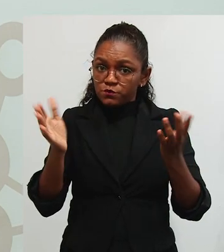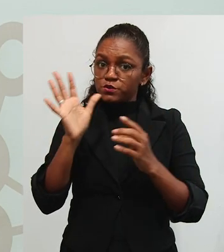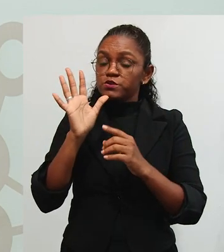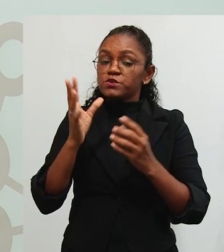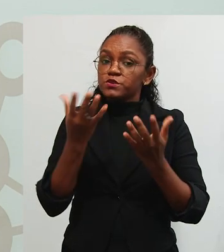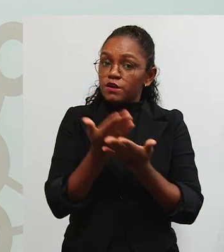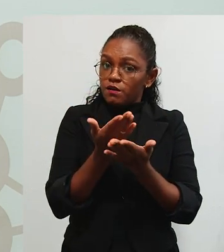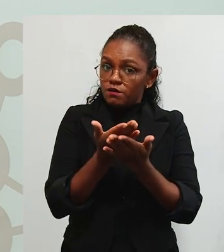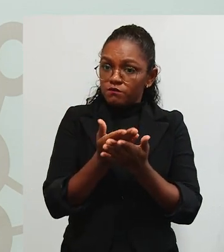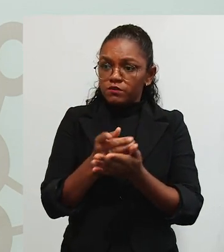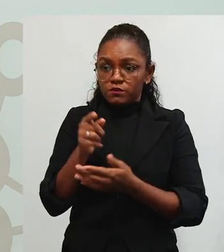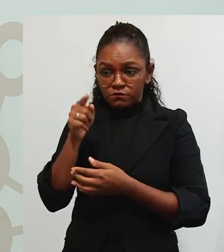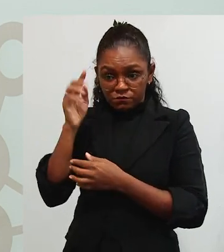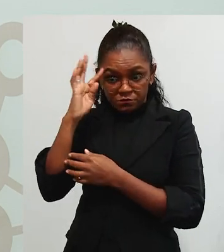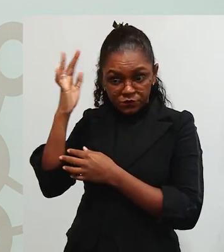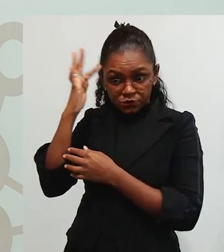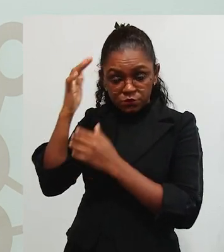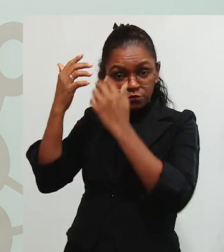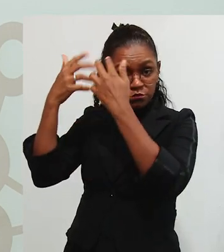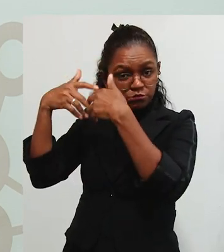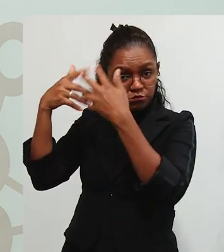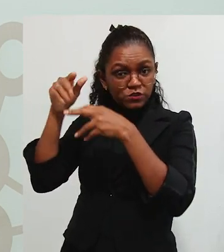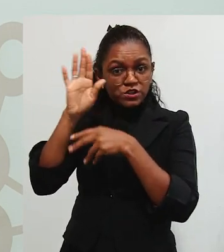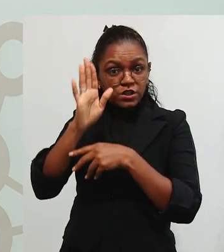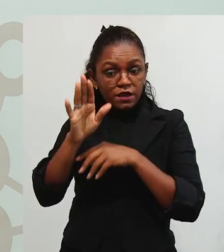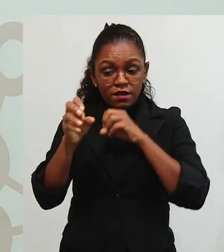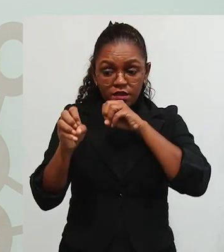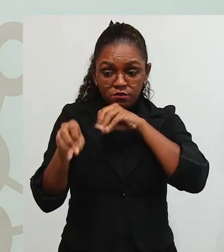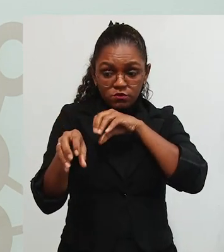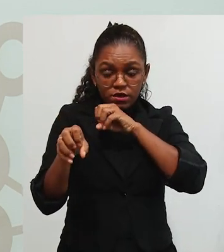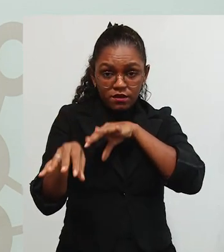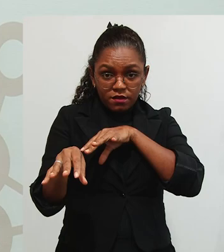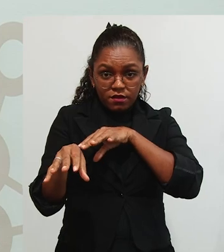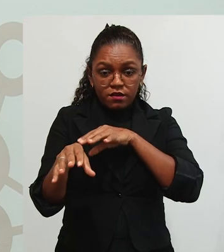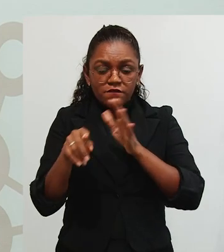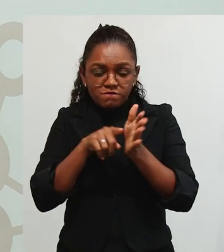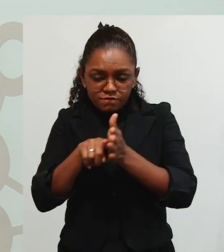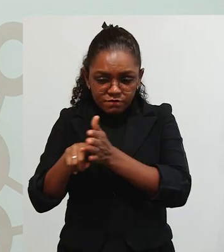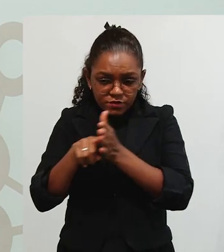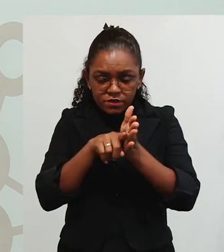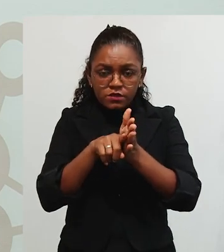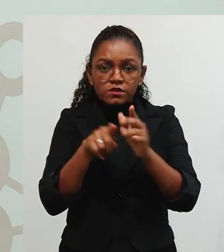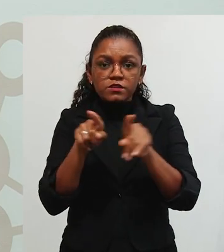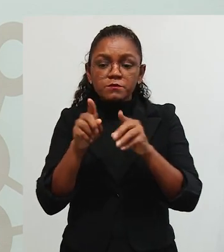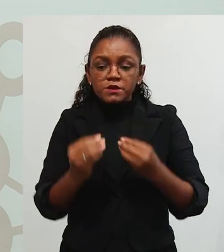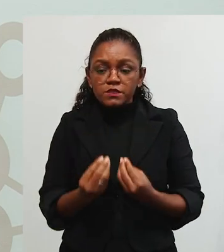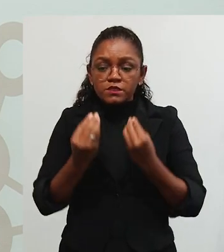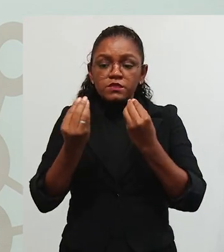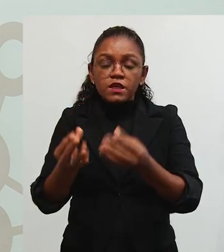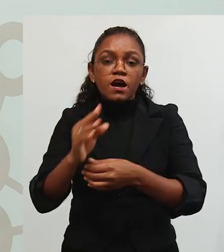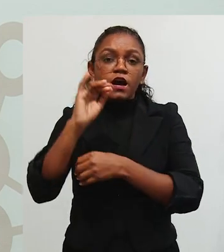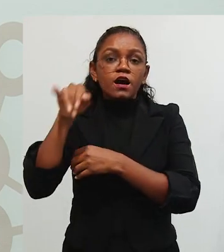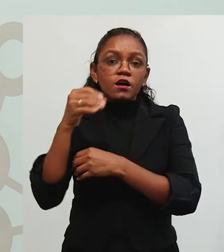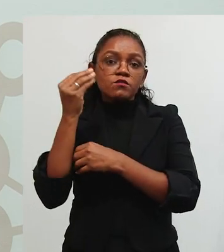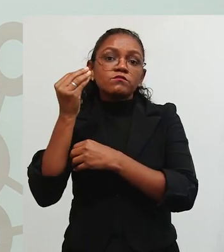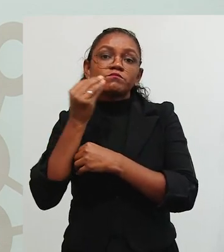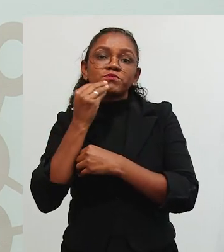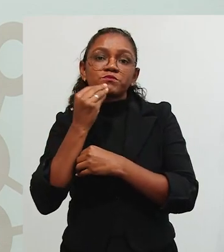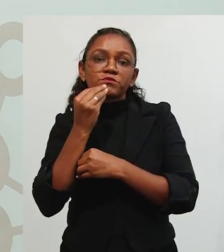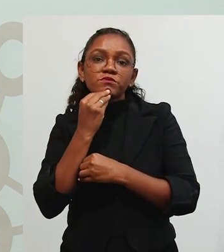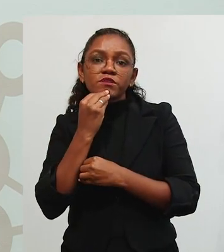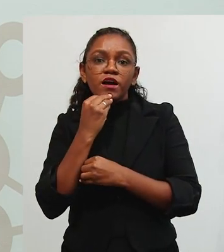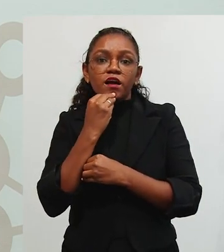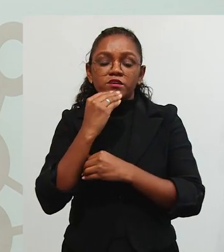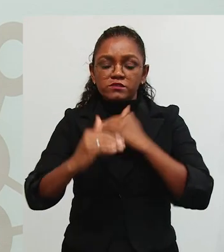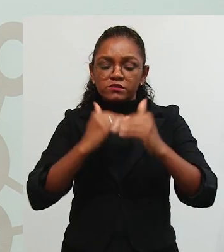aqui da aula. Então, se você já refletiu que educar é investigar, é proporcionar possibilidades